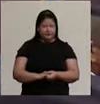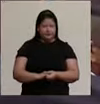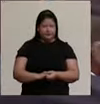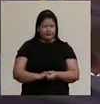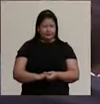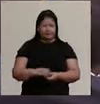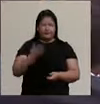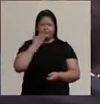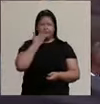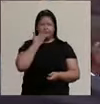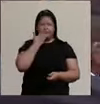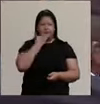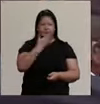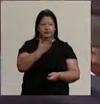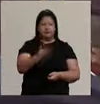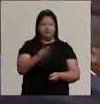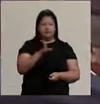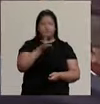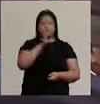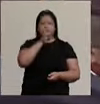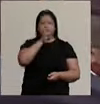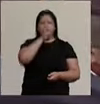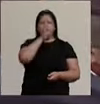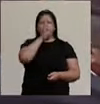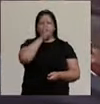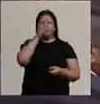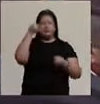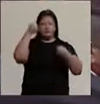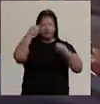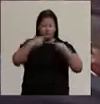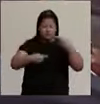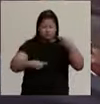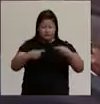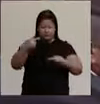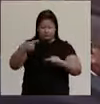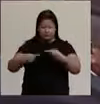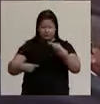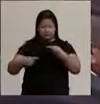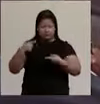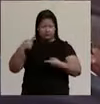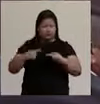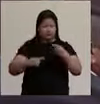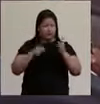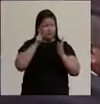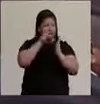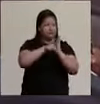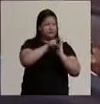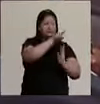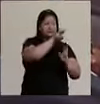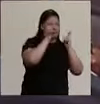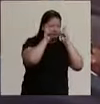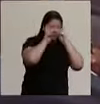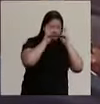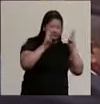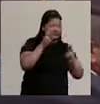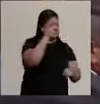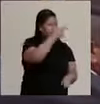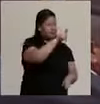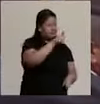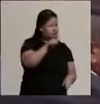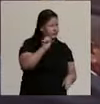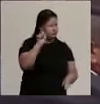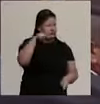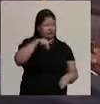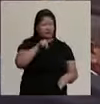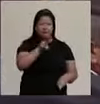Eu peço para que mantenha o silêncio que estamos em discussão do projeto. O senhor não está respeitando, senhor André.